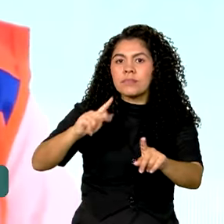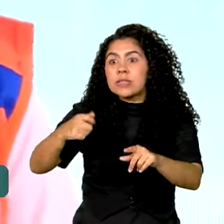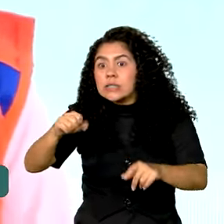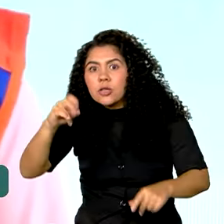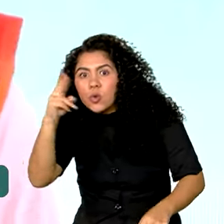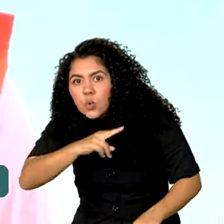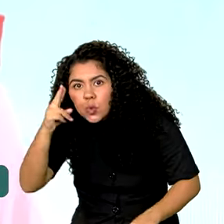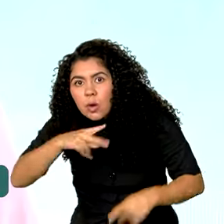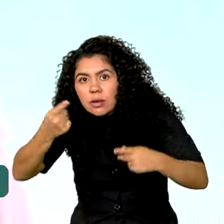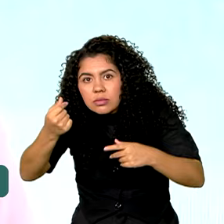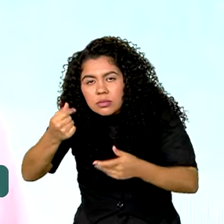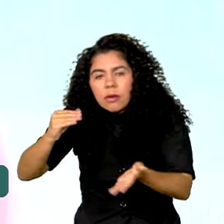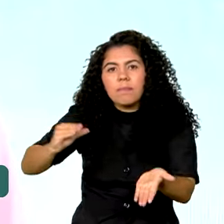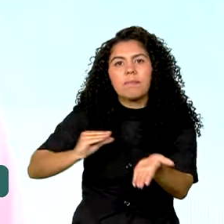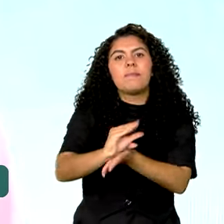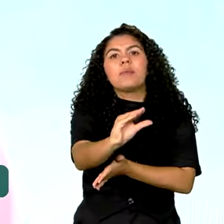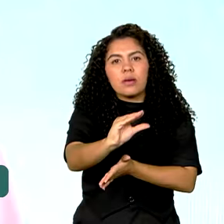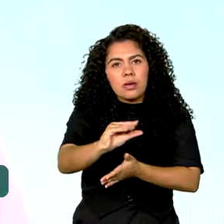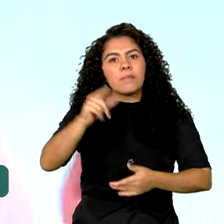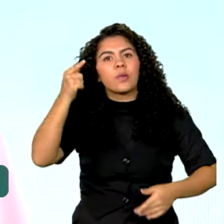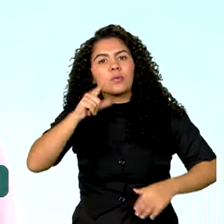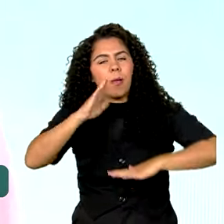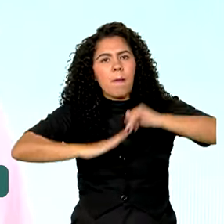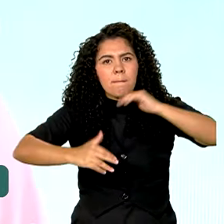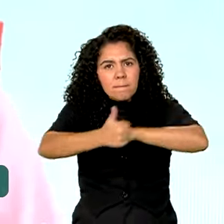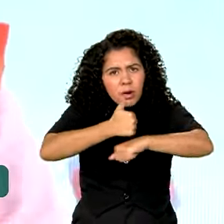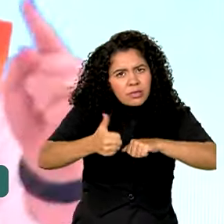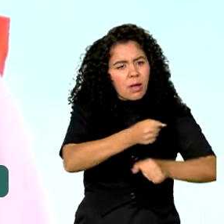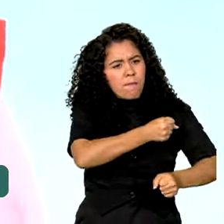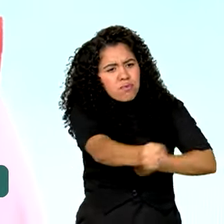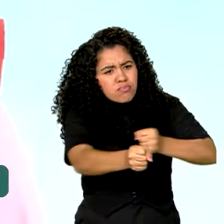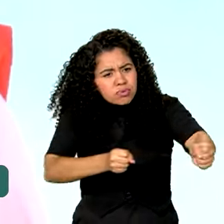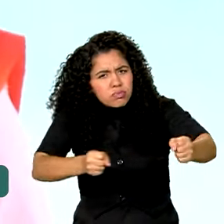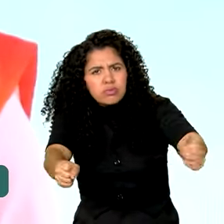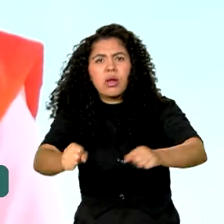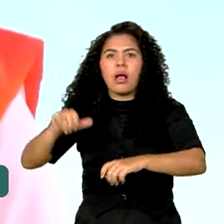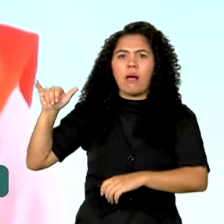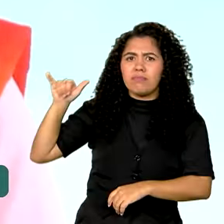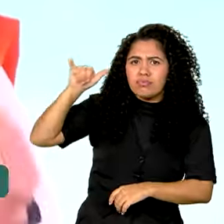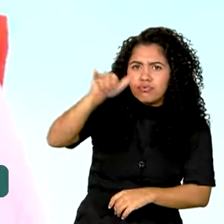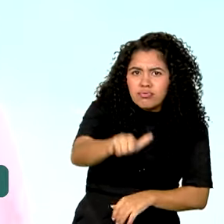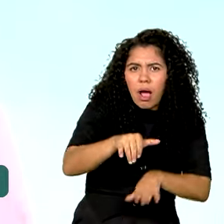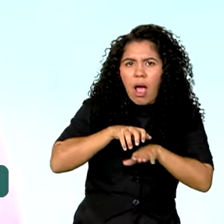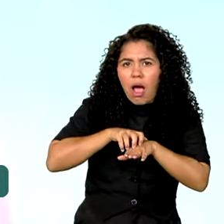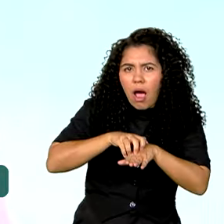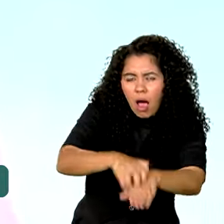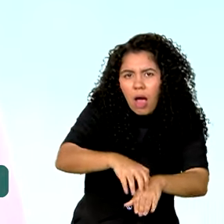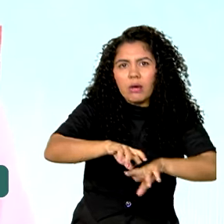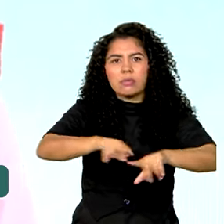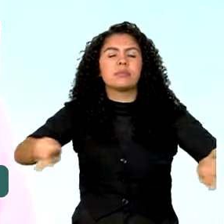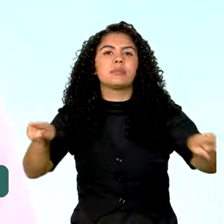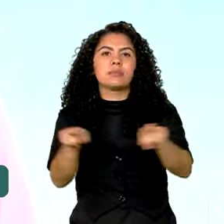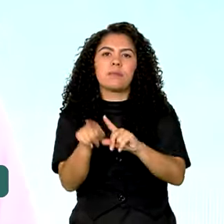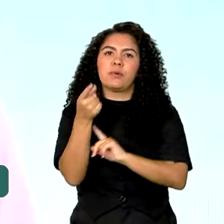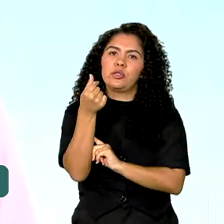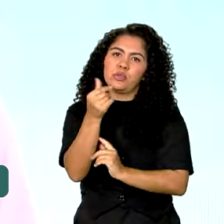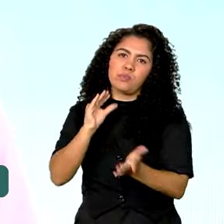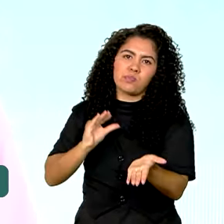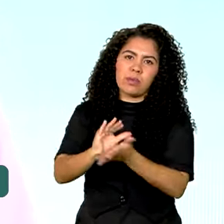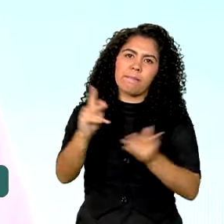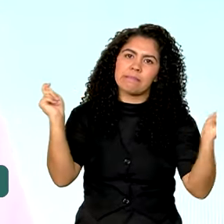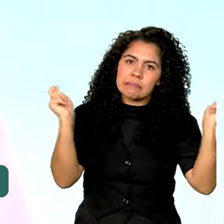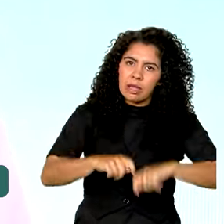possamos ter mais efetivos, mais brigadistas, mais aeronaves, mais veículos e mais recursos para que